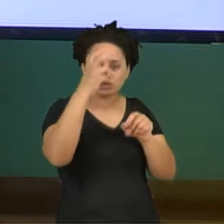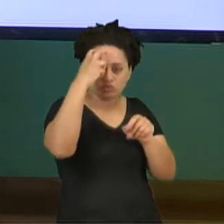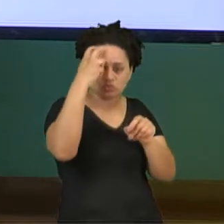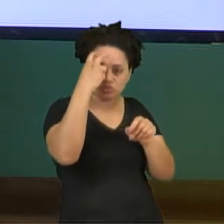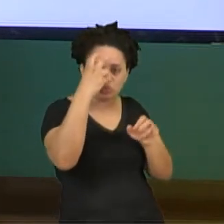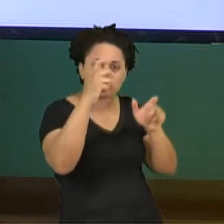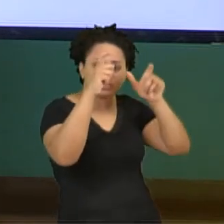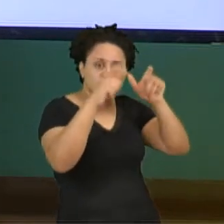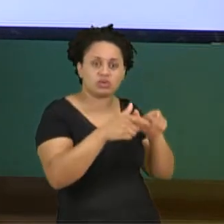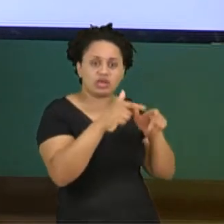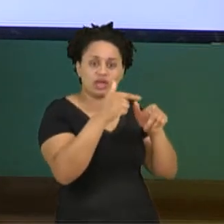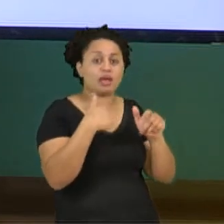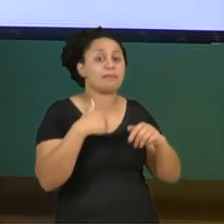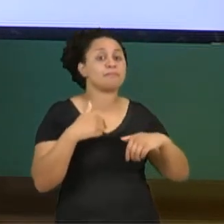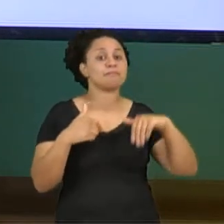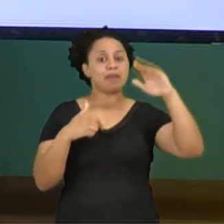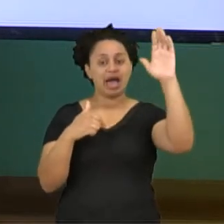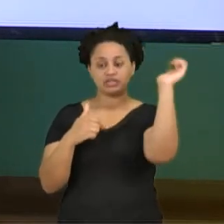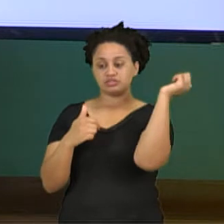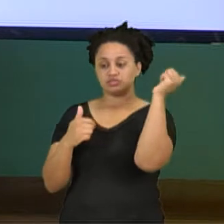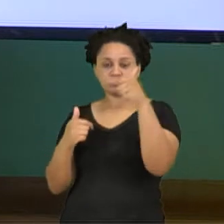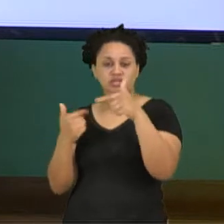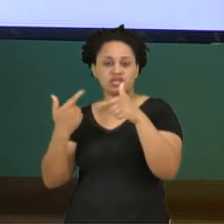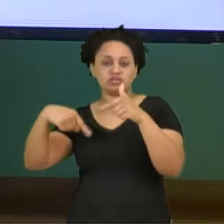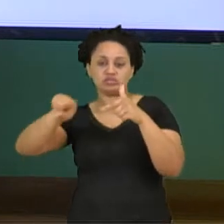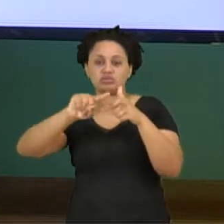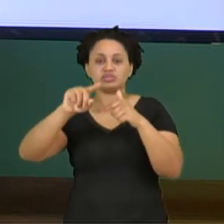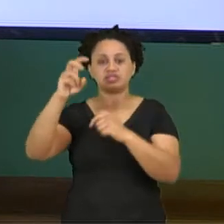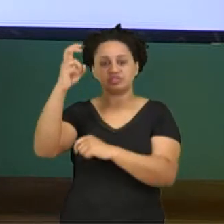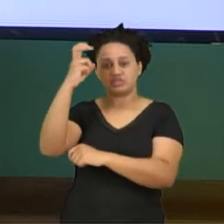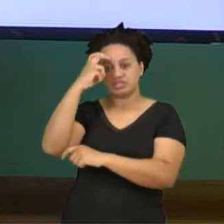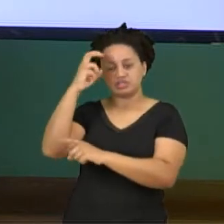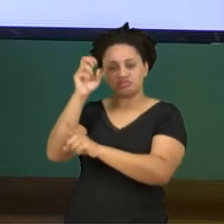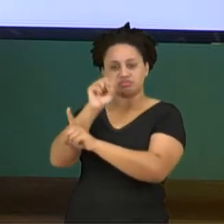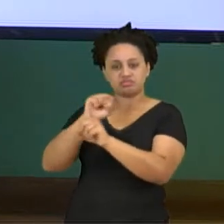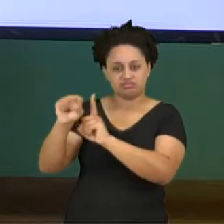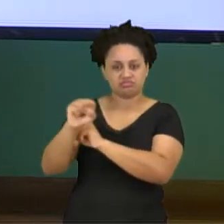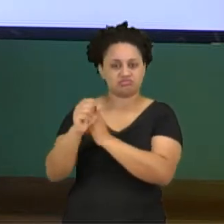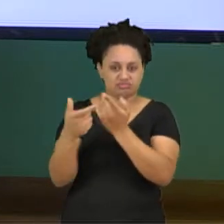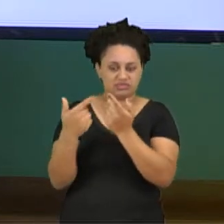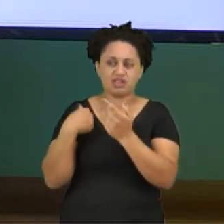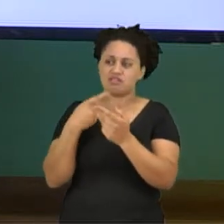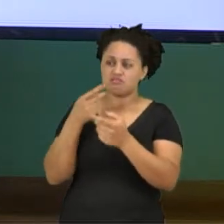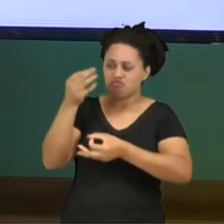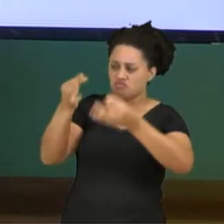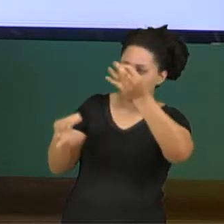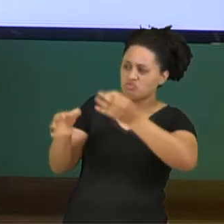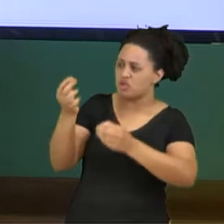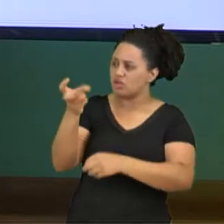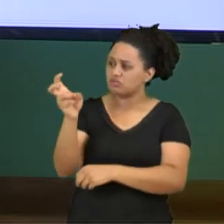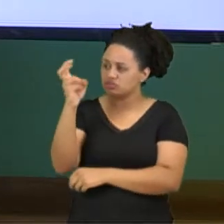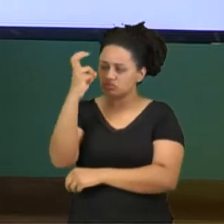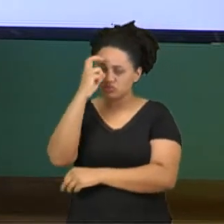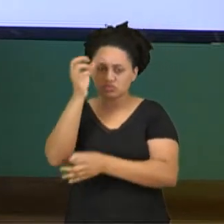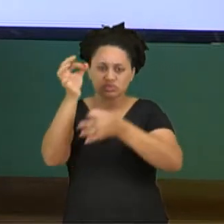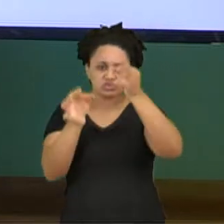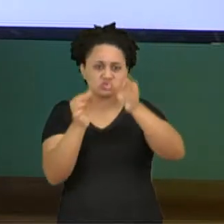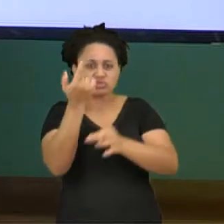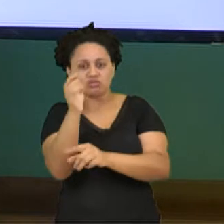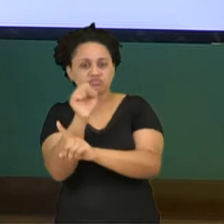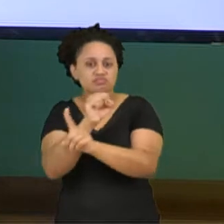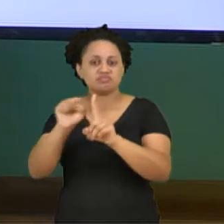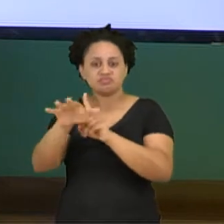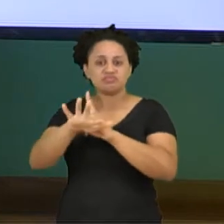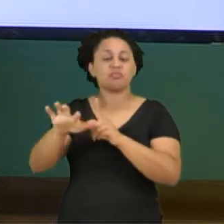um plano maior que as outras culturas e sociedades. A gente julga a outra cultura, julga a outra sociedade a partir